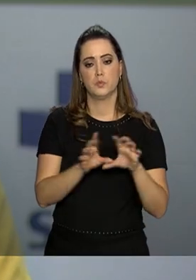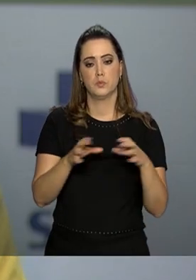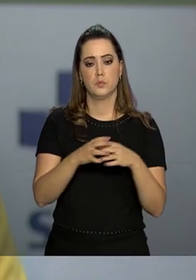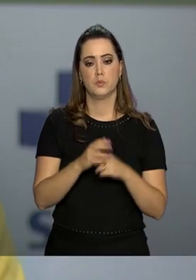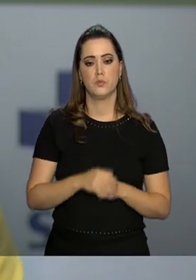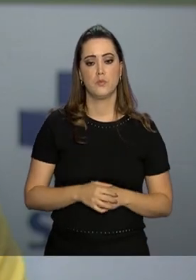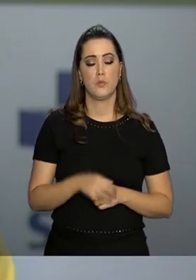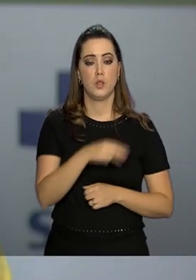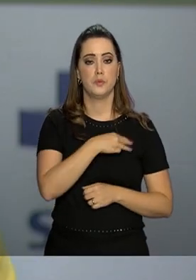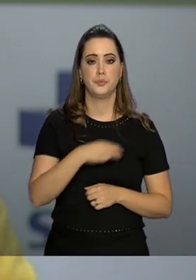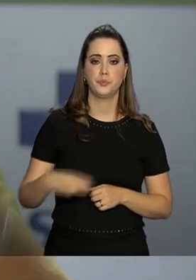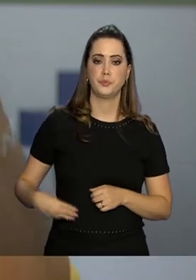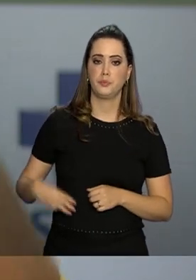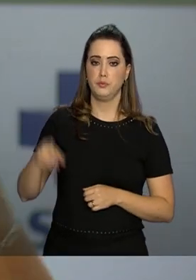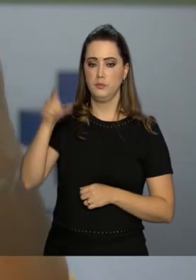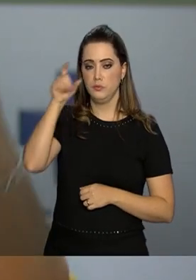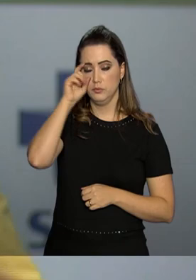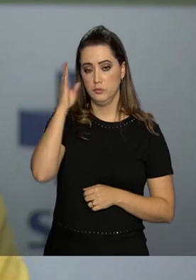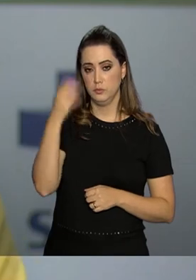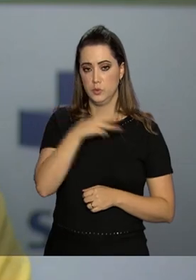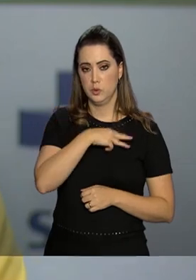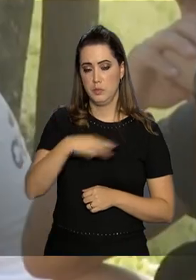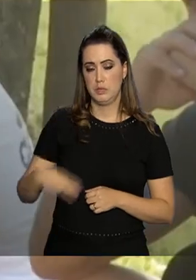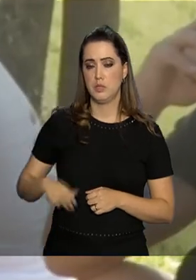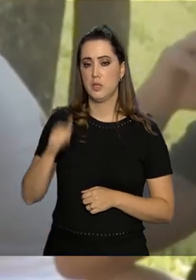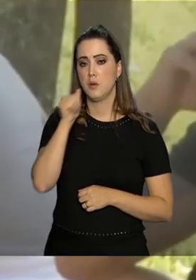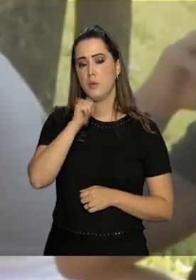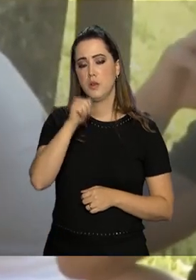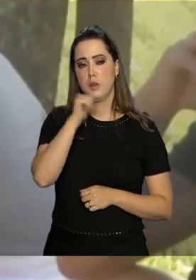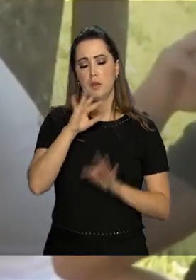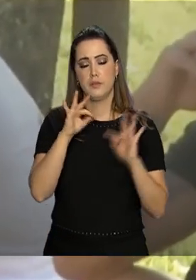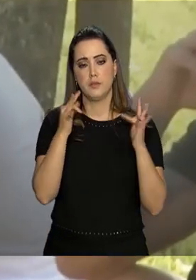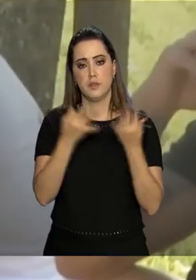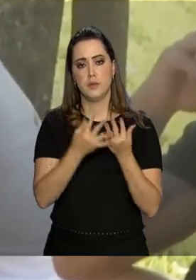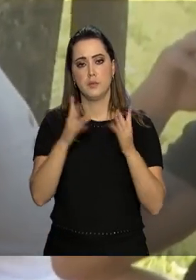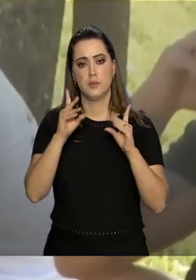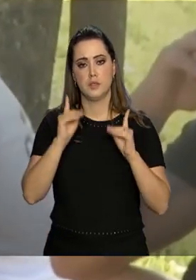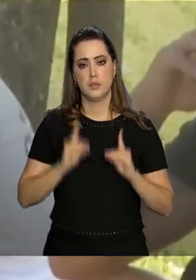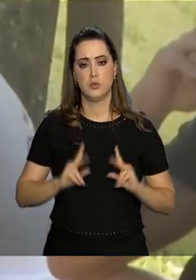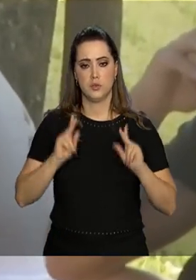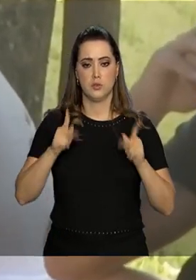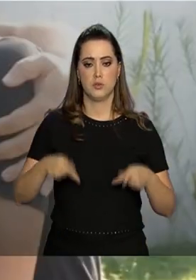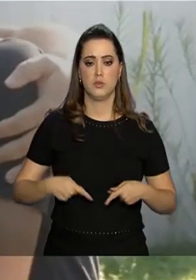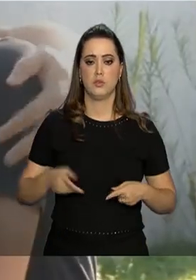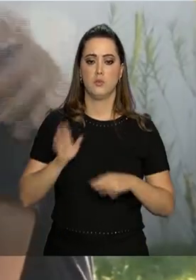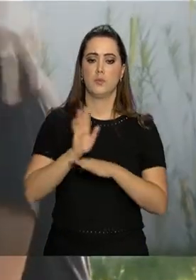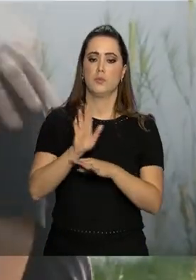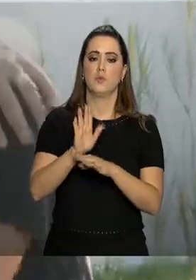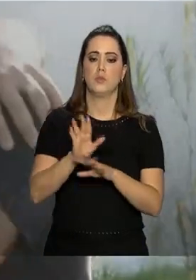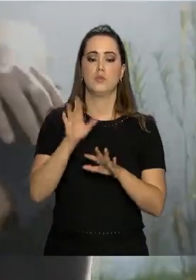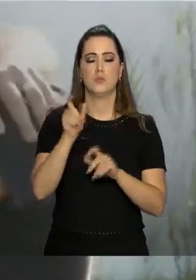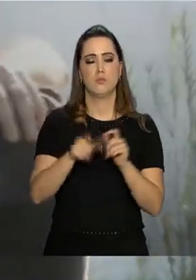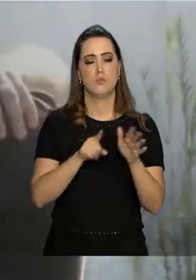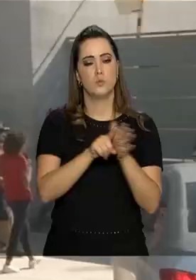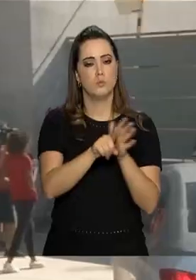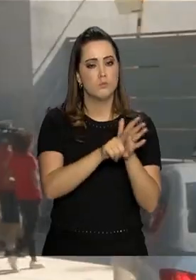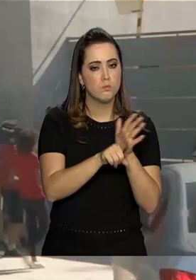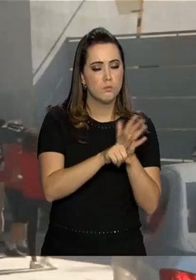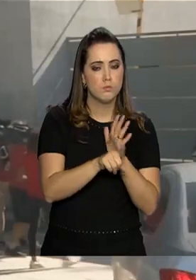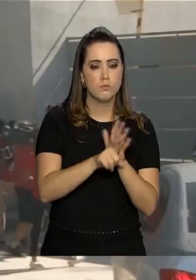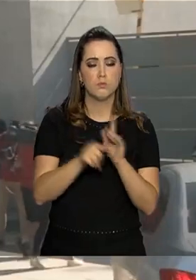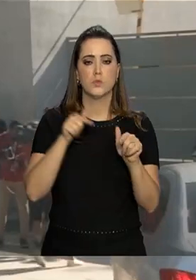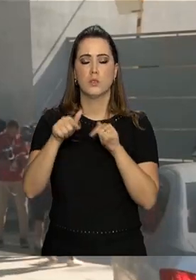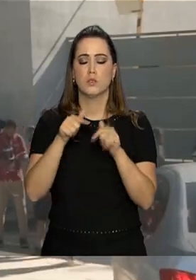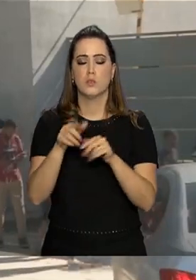Ministério da Mulher, da Família e dos Direitos Humanos, além de declarar solidariedade e apoio às investigações e